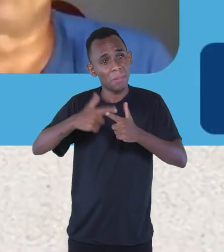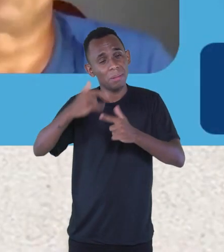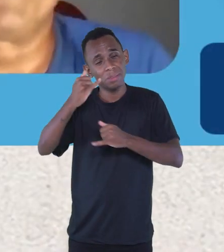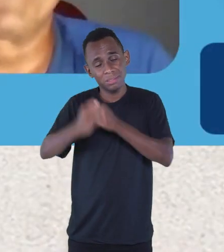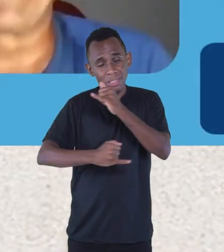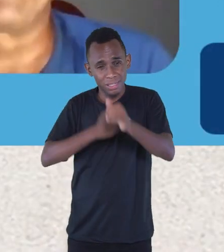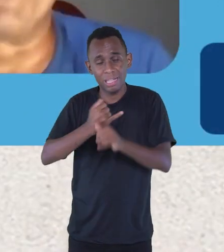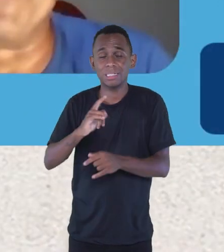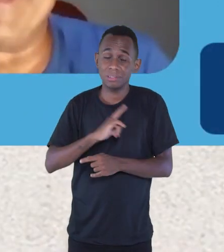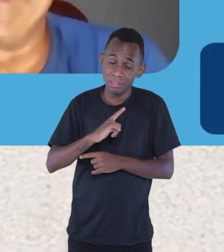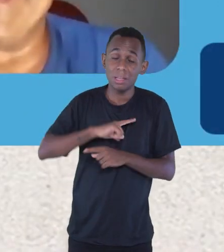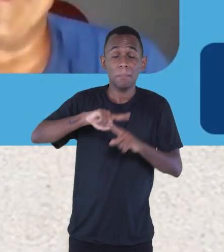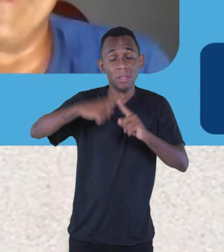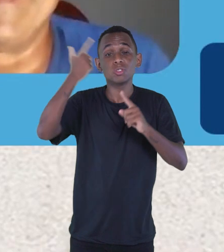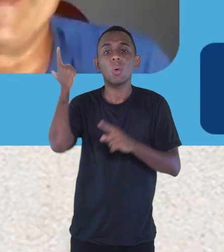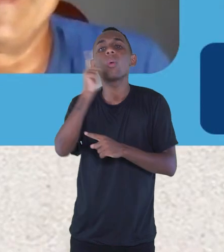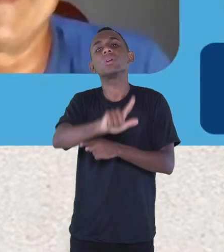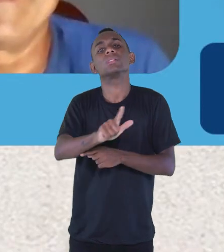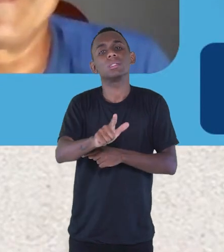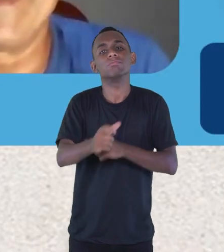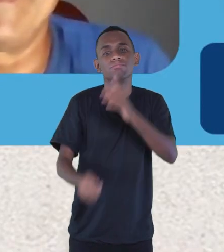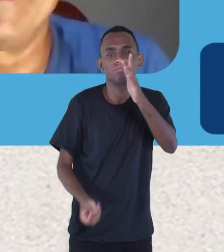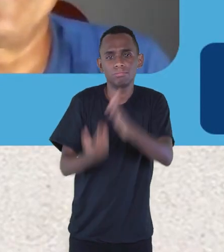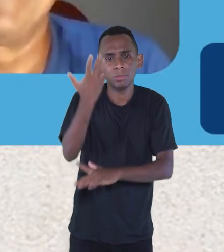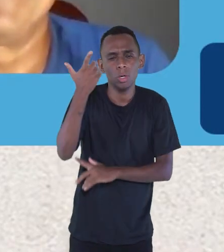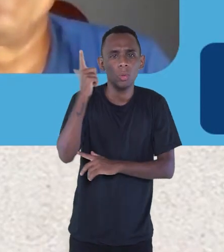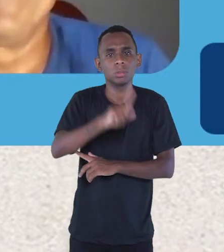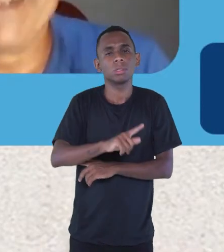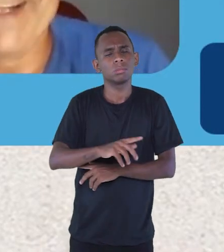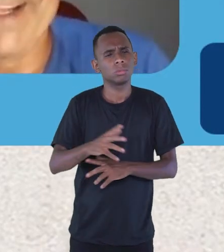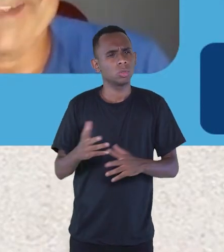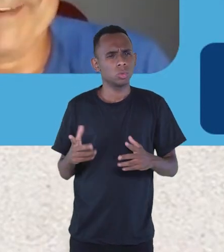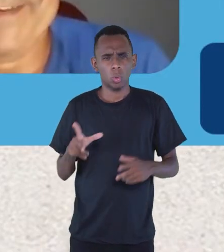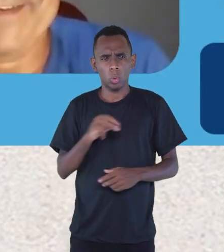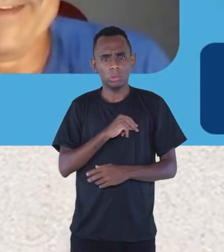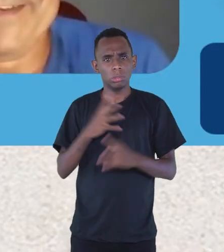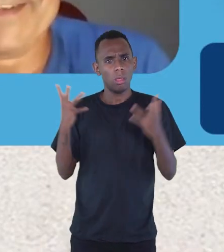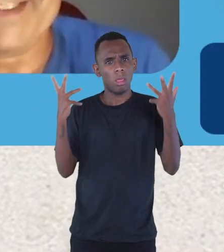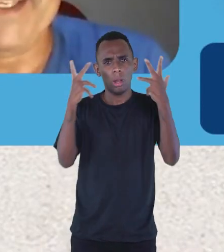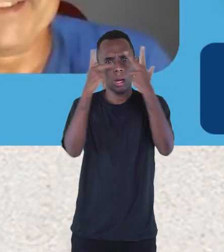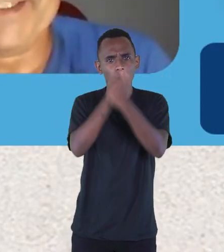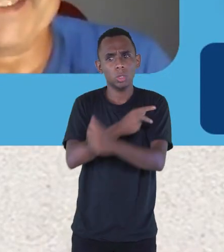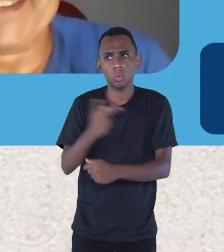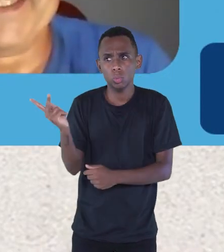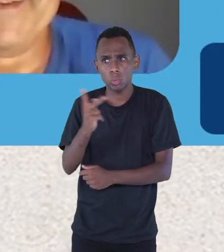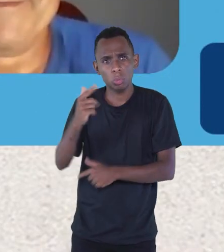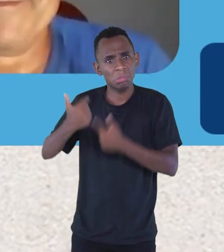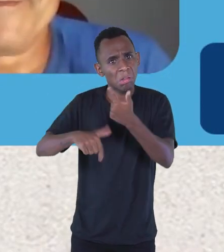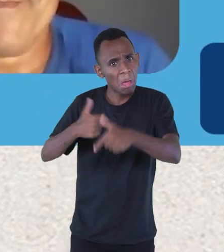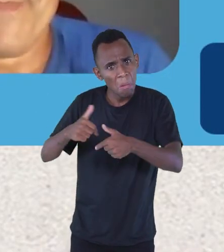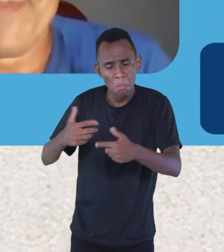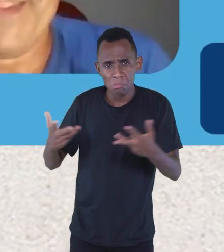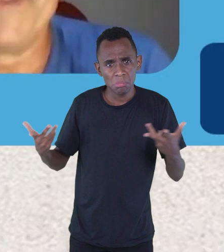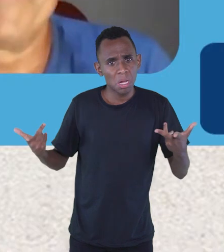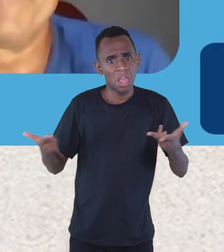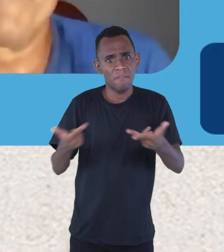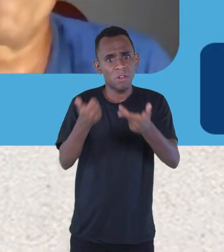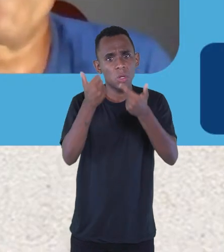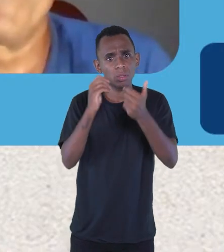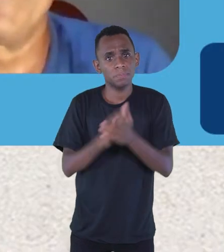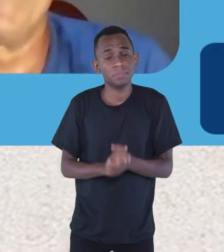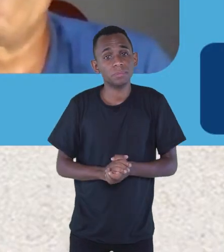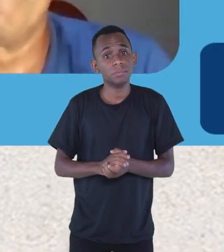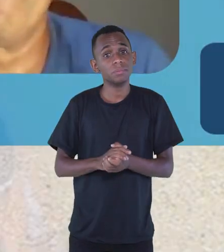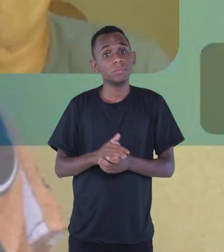coisa... Mas saíram. Não, e ficaram lindos. O trabalho dos dois, assim, muito bonito. Sim, sim, sim. E a